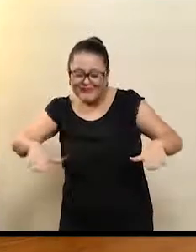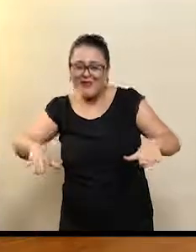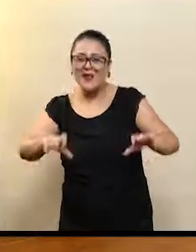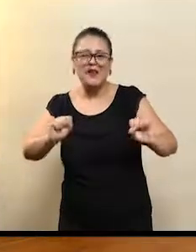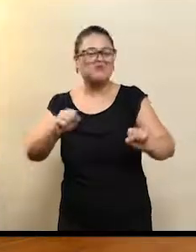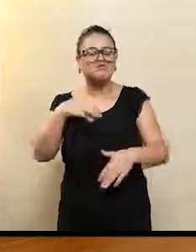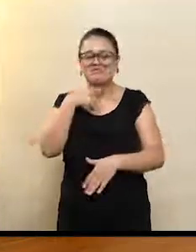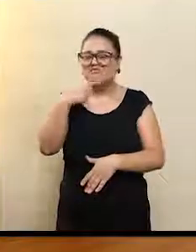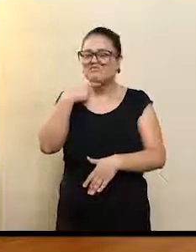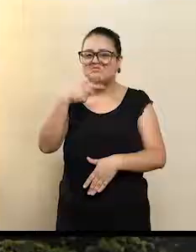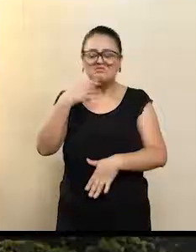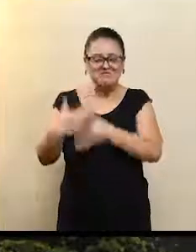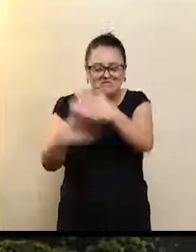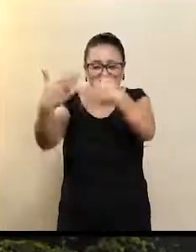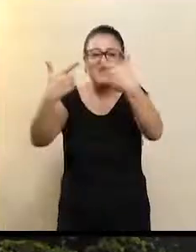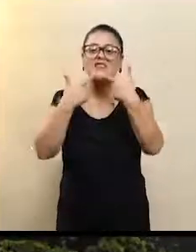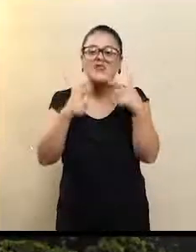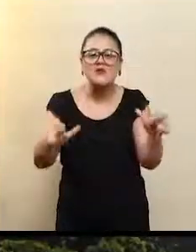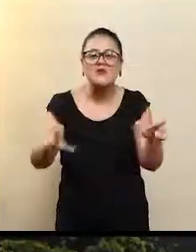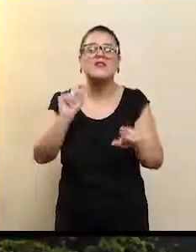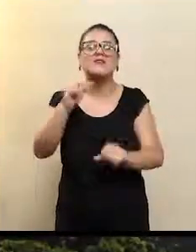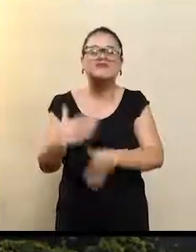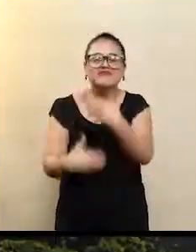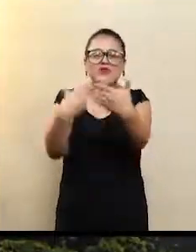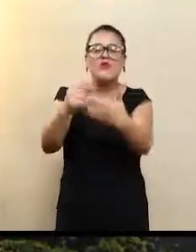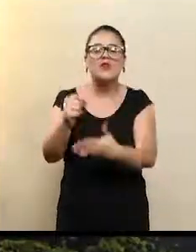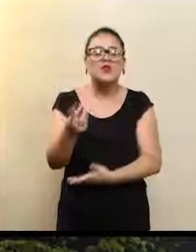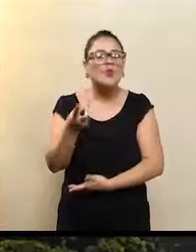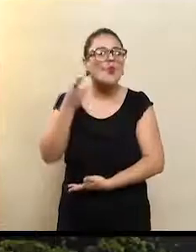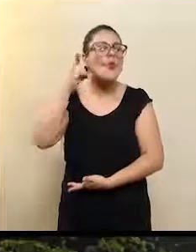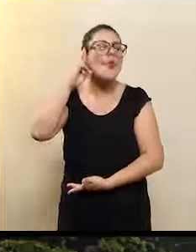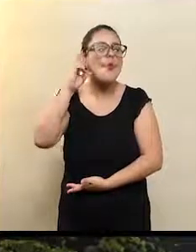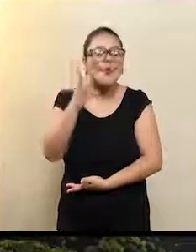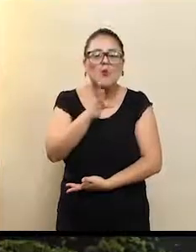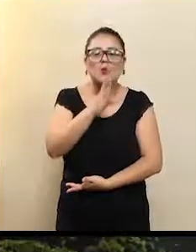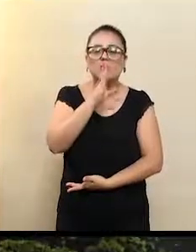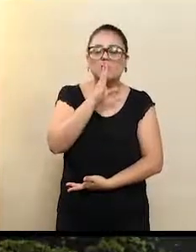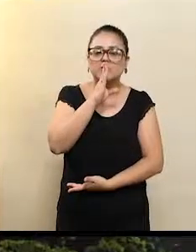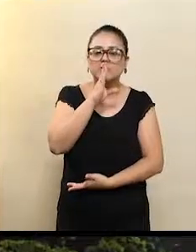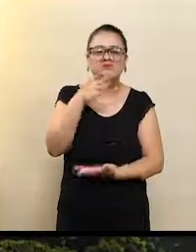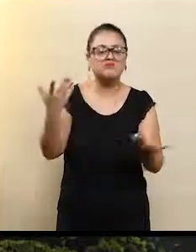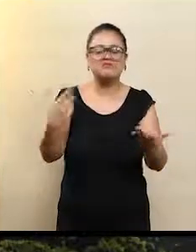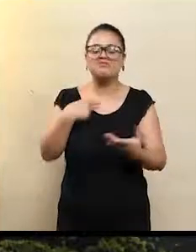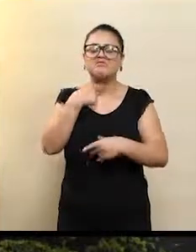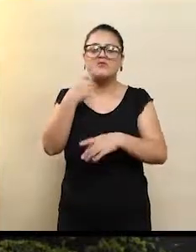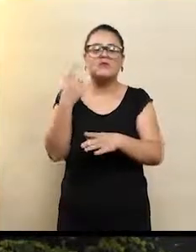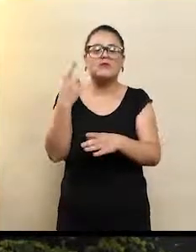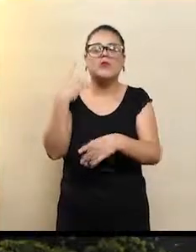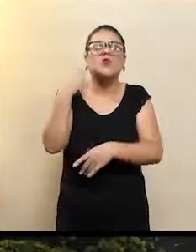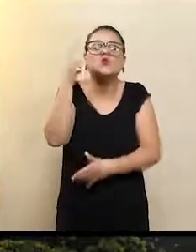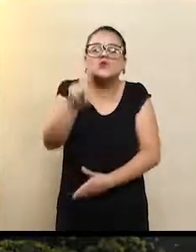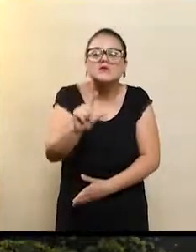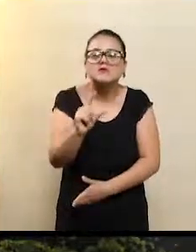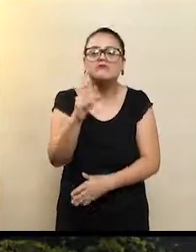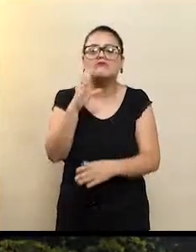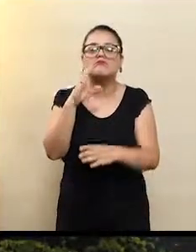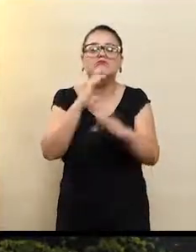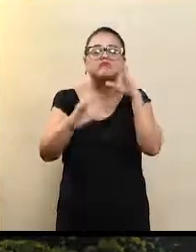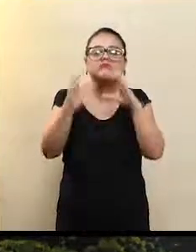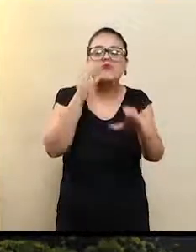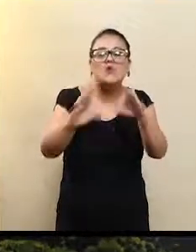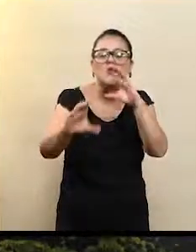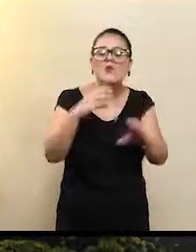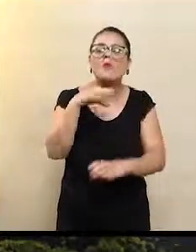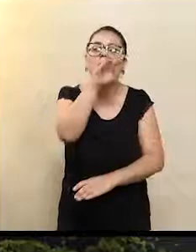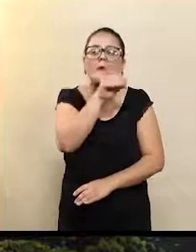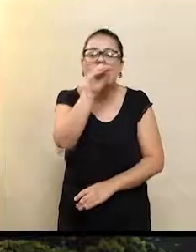linguagem. O que vai desenvolver é surdo, mudez, total dificuldade da comunicação oral. Então, enfim, existe essa